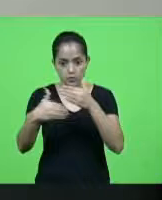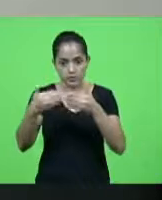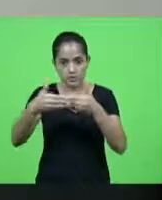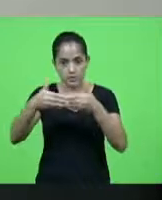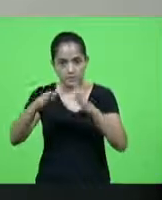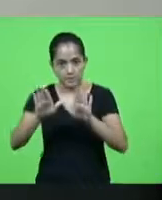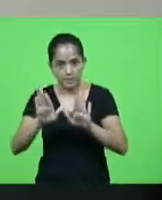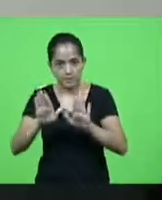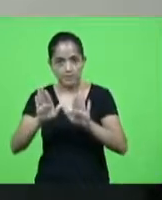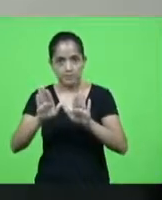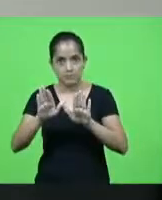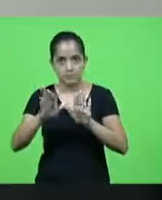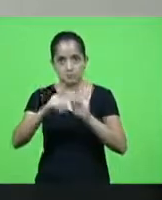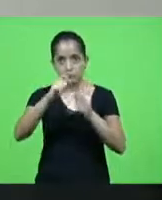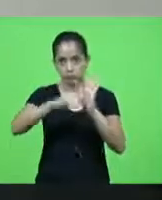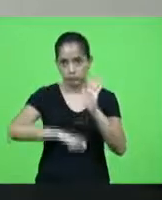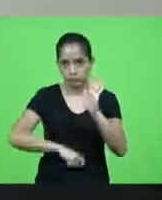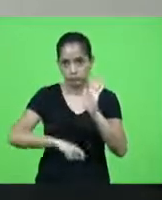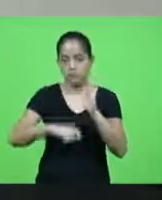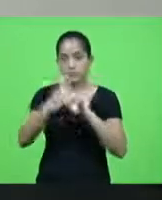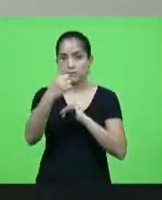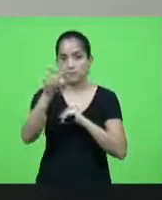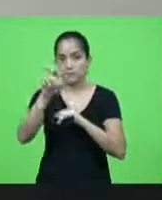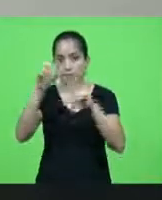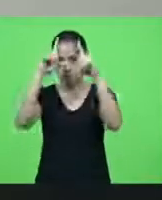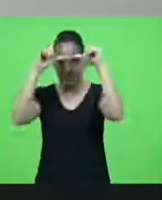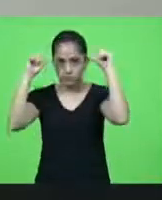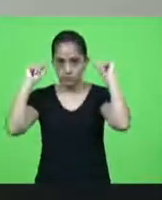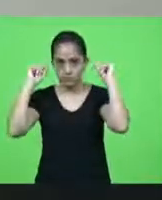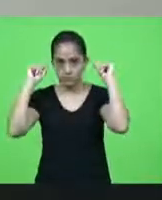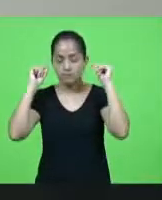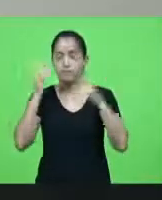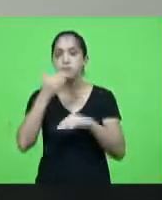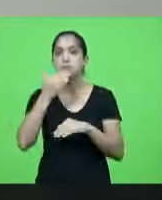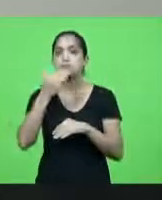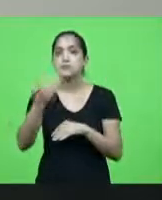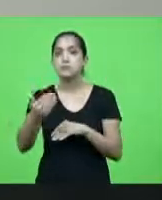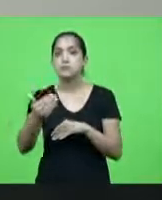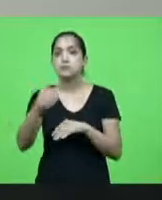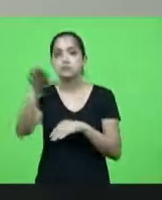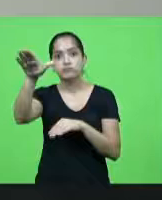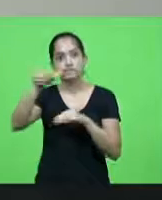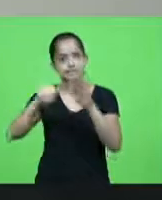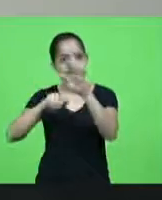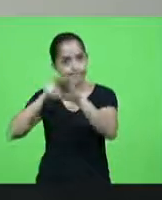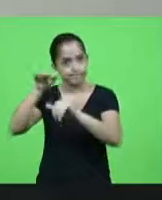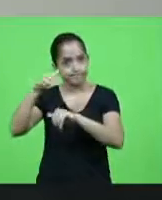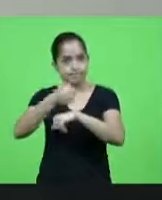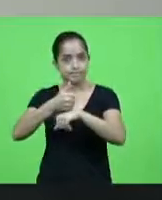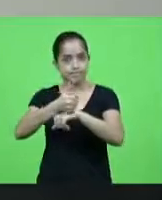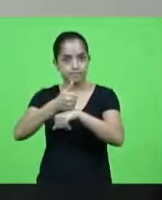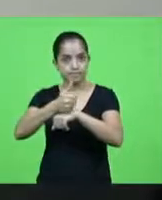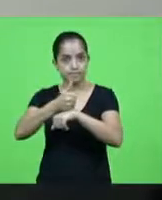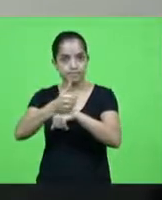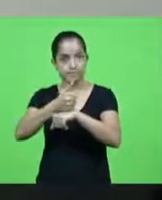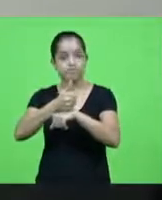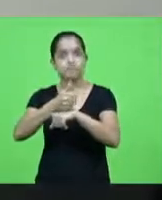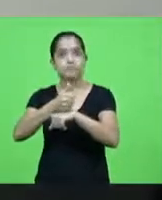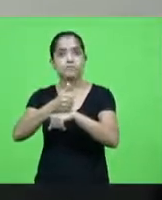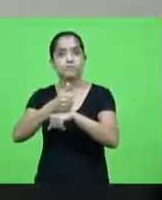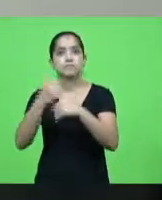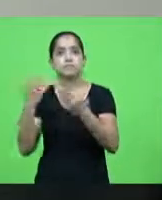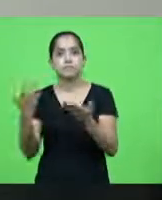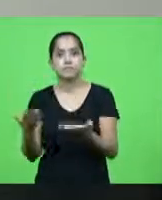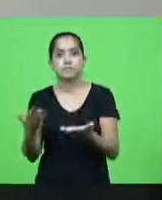enfermeiros e que a direção do hospital solicitou o chamamento desses profissionais e a